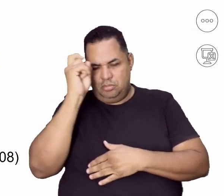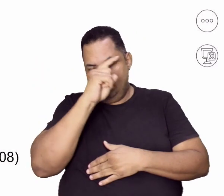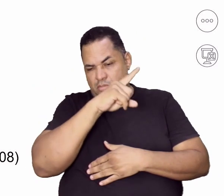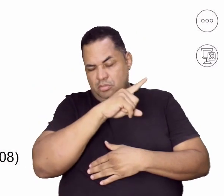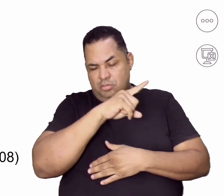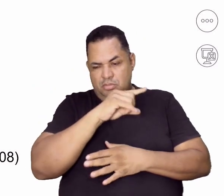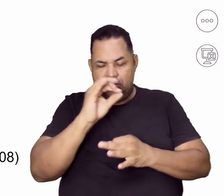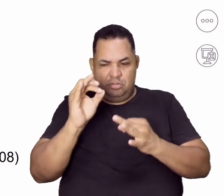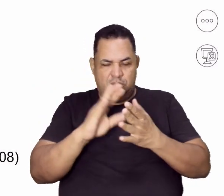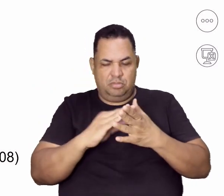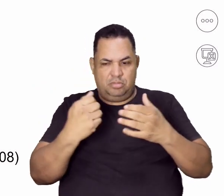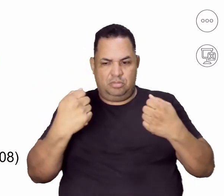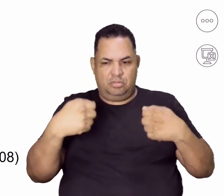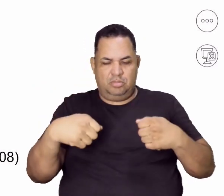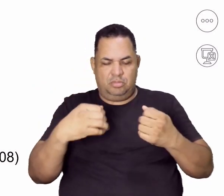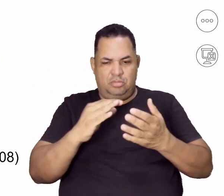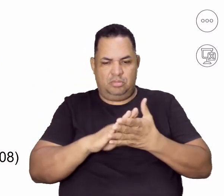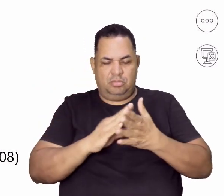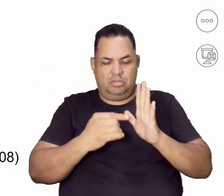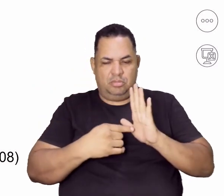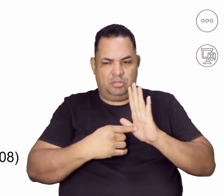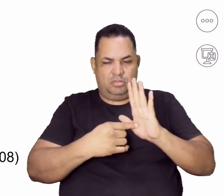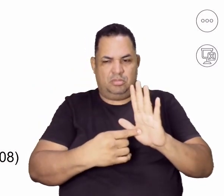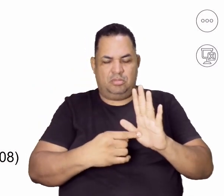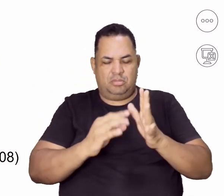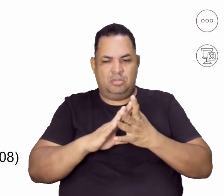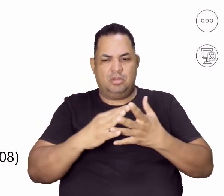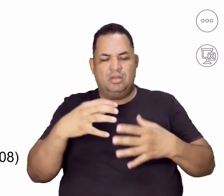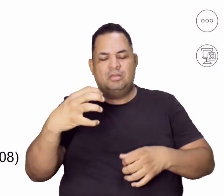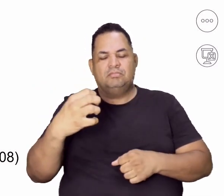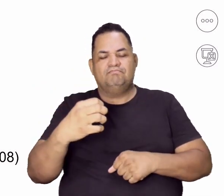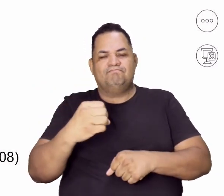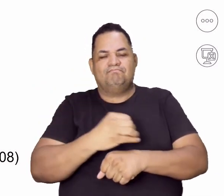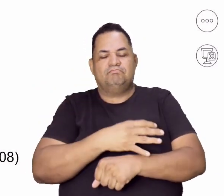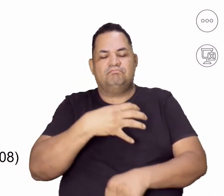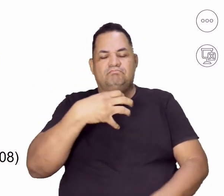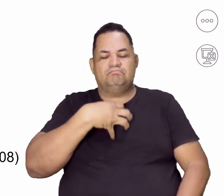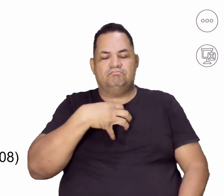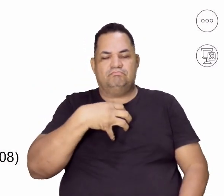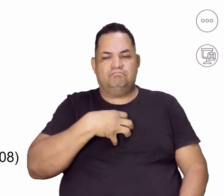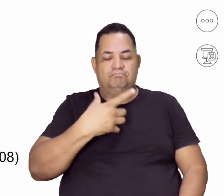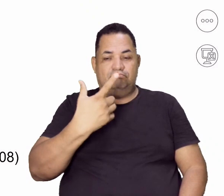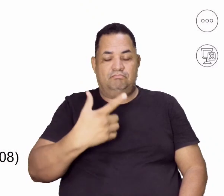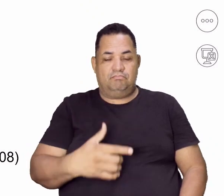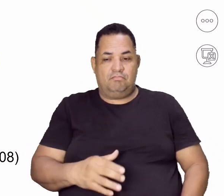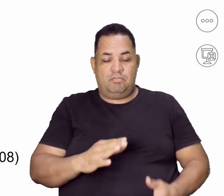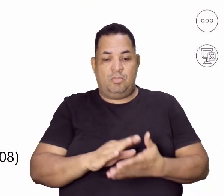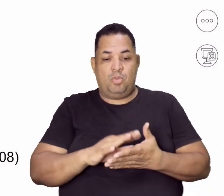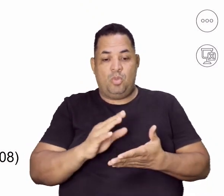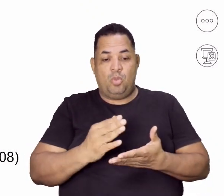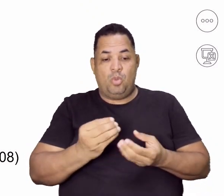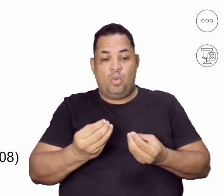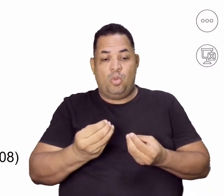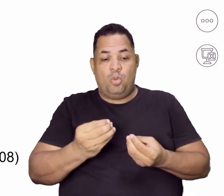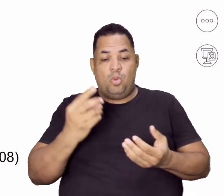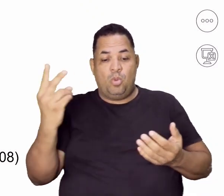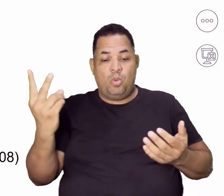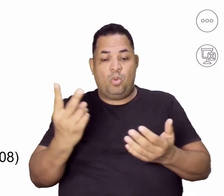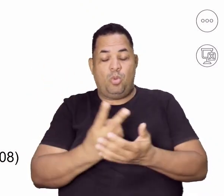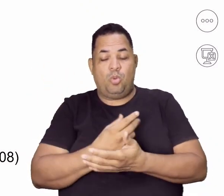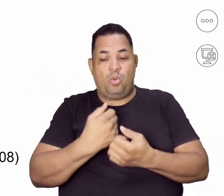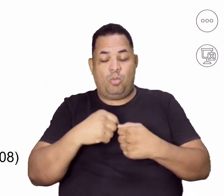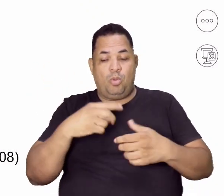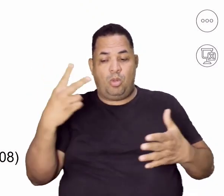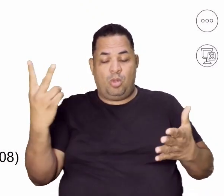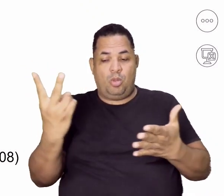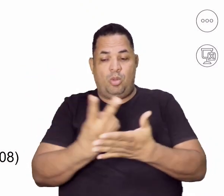possivelmente de expressar suas emoções. E aí eu tenho aí fatores pra predisposição pra levar pra